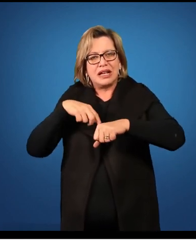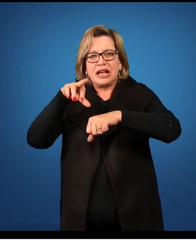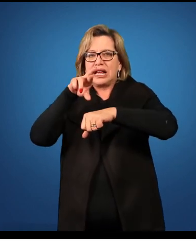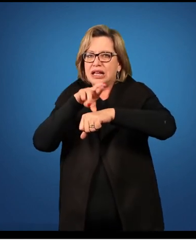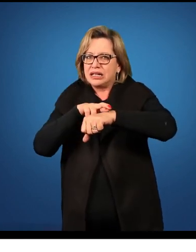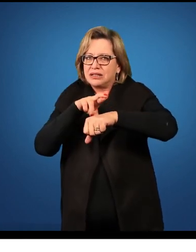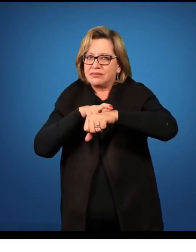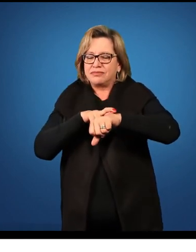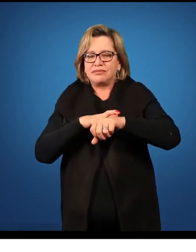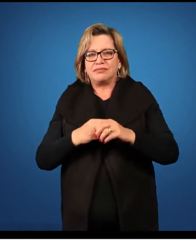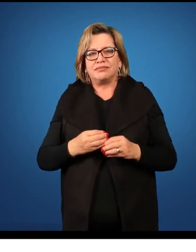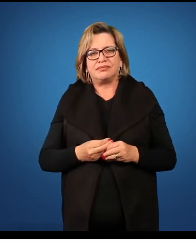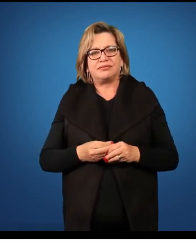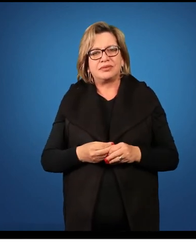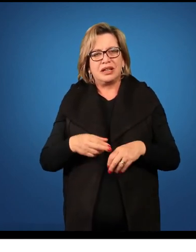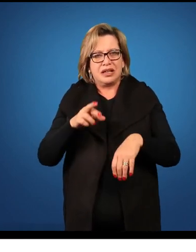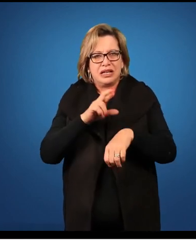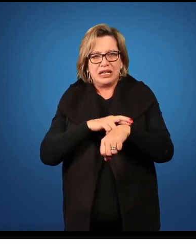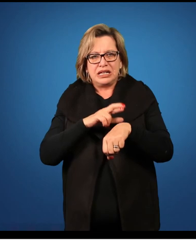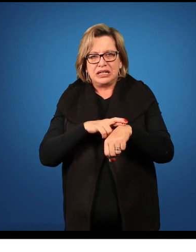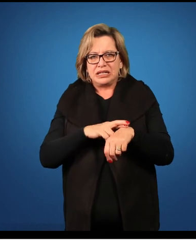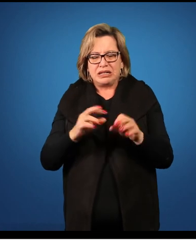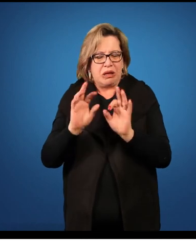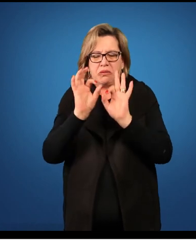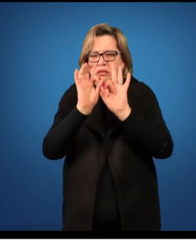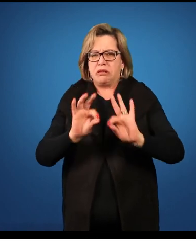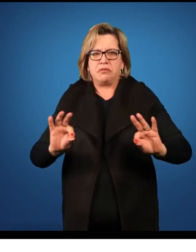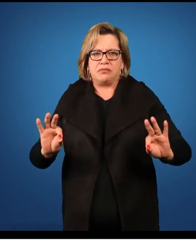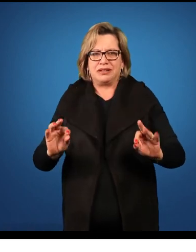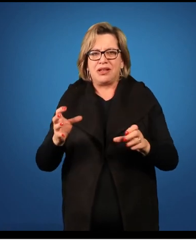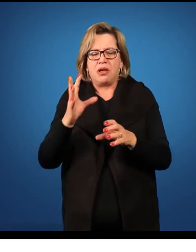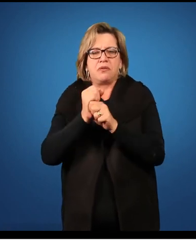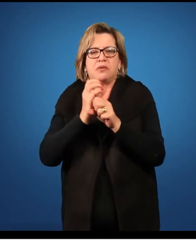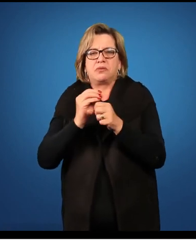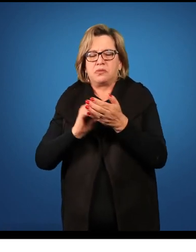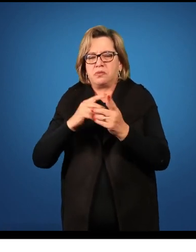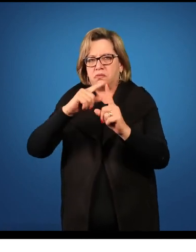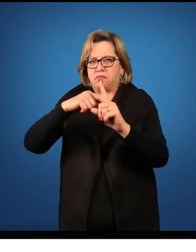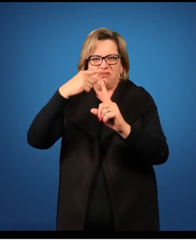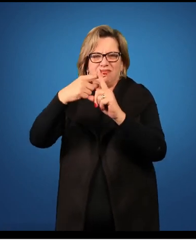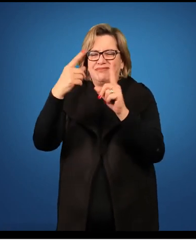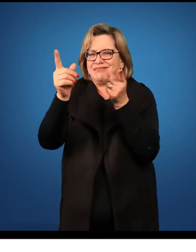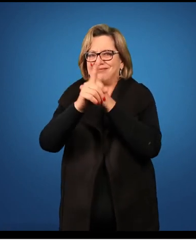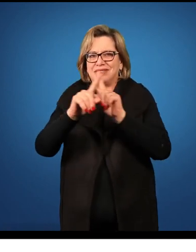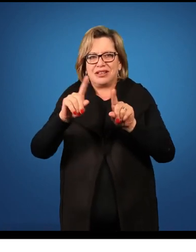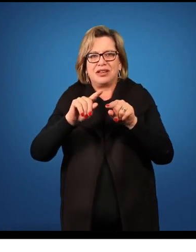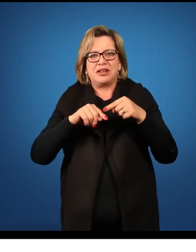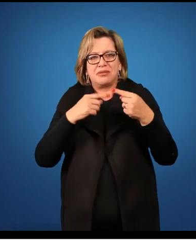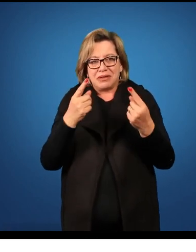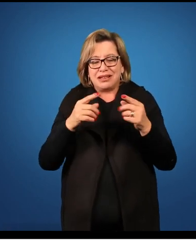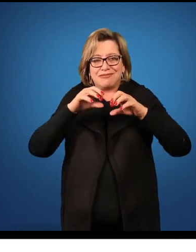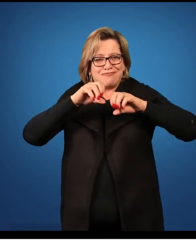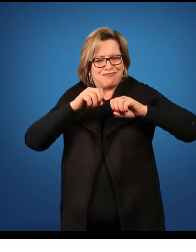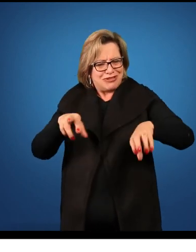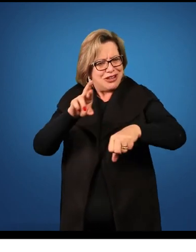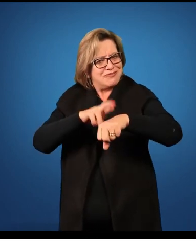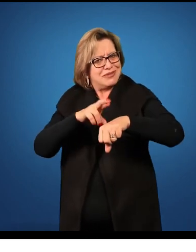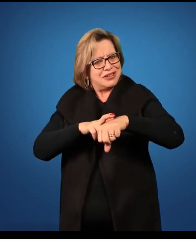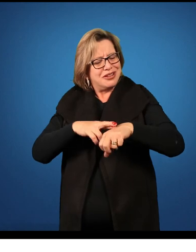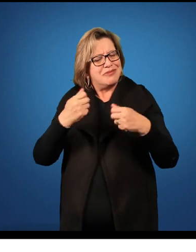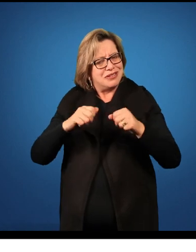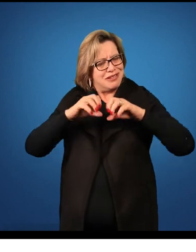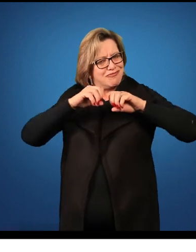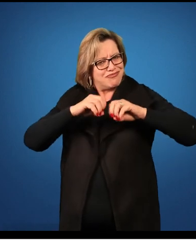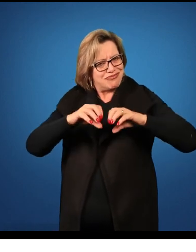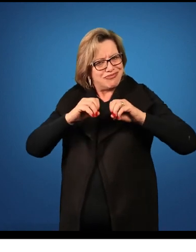recuperação nesse ponto ela não entra simplesmente como uma recuperação de nota, mas sim uma recuperação de conteúdos, ou seja, nesse caso,